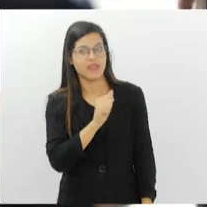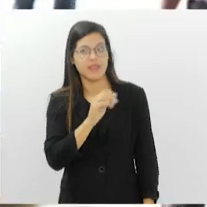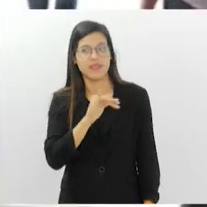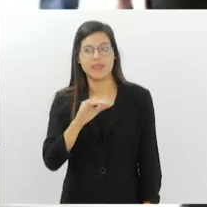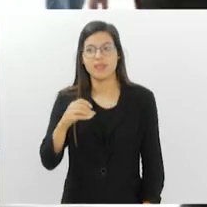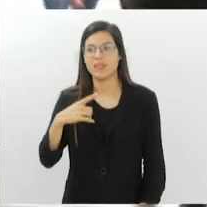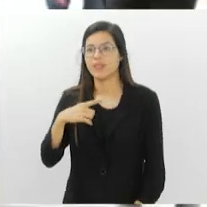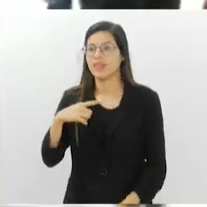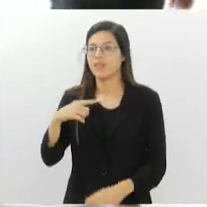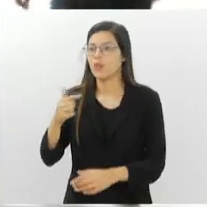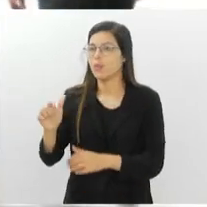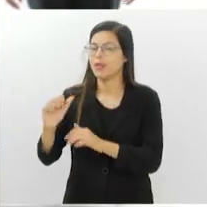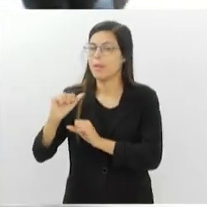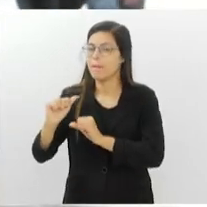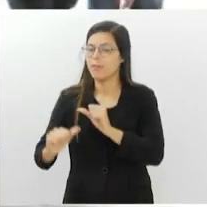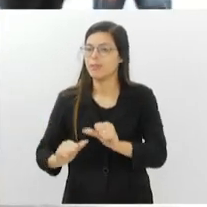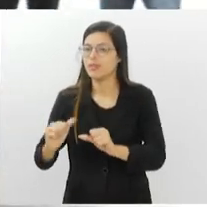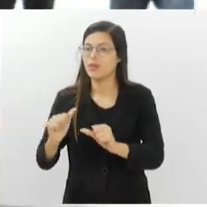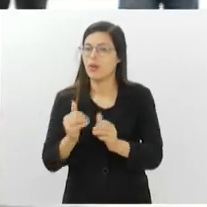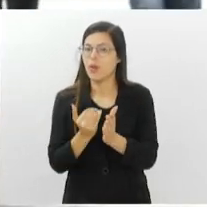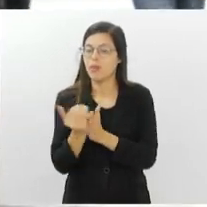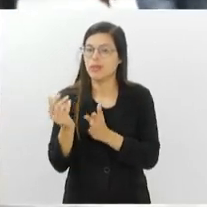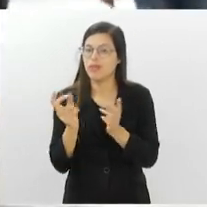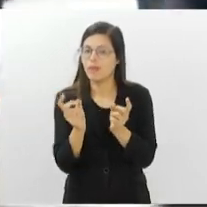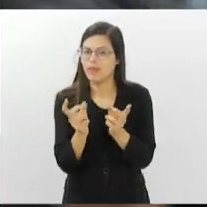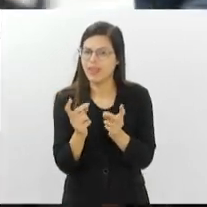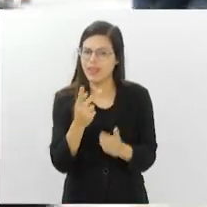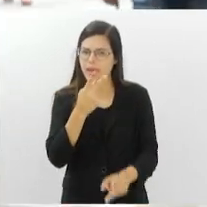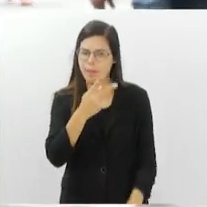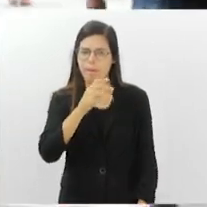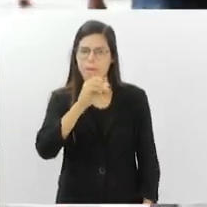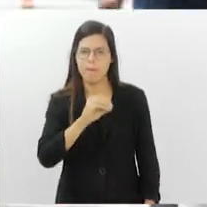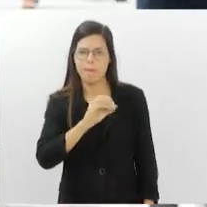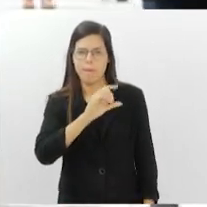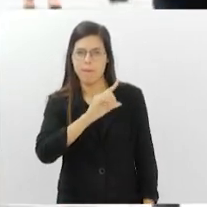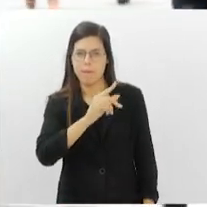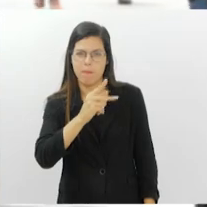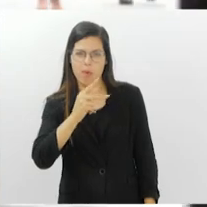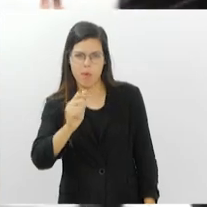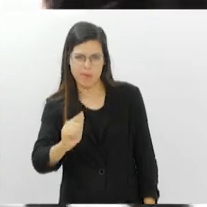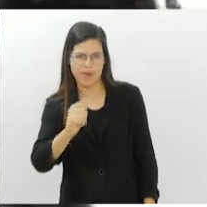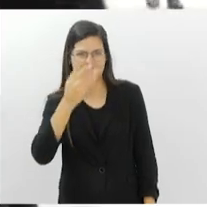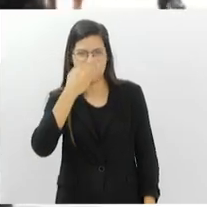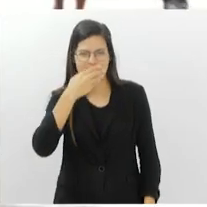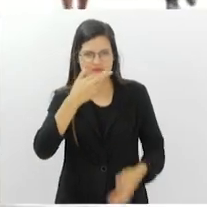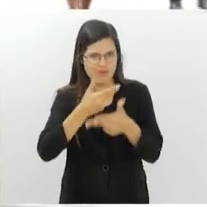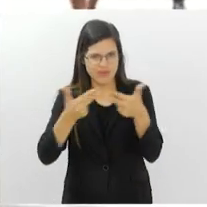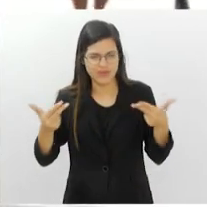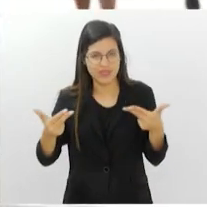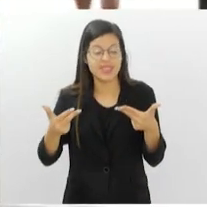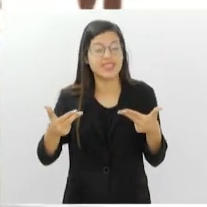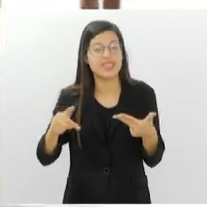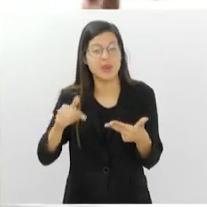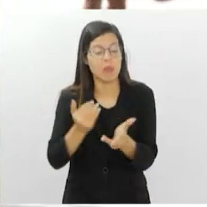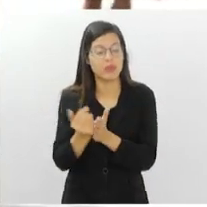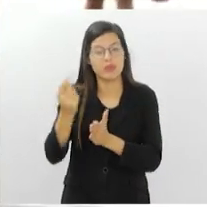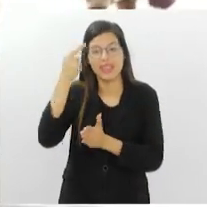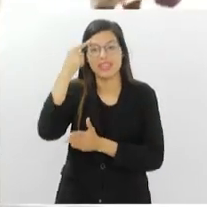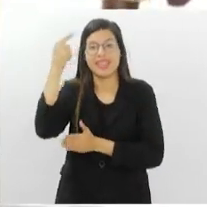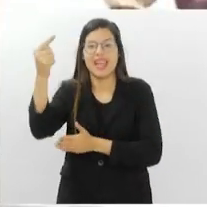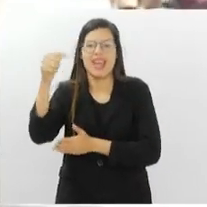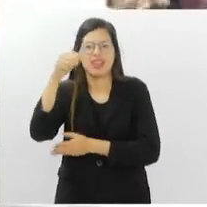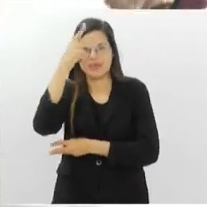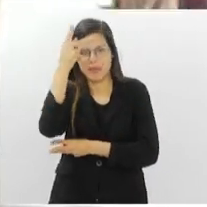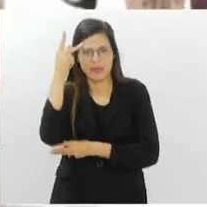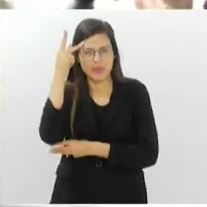copinhos para açaí. Você passou a vender polpa de frutas. Isso também aconteceu a partir de uma ideia de uma cliente que mostra também que